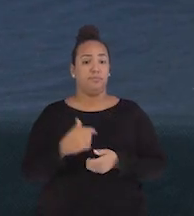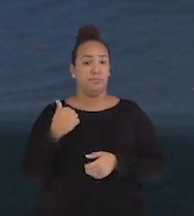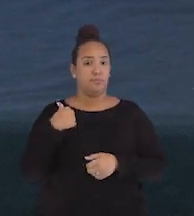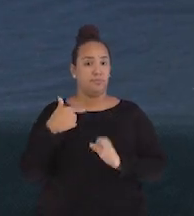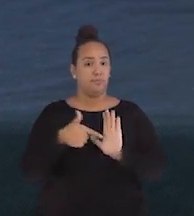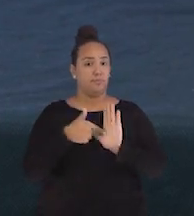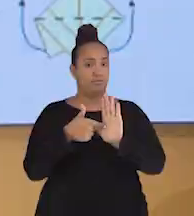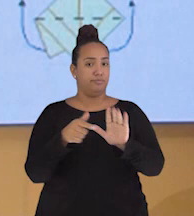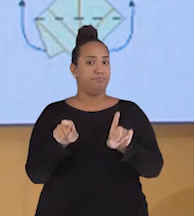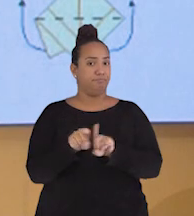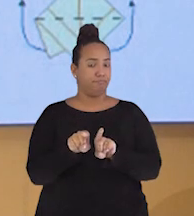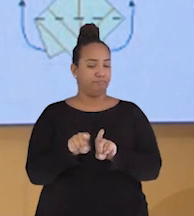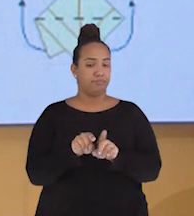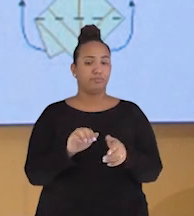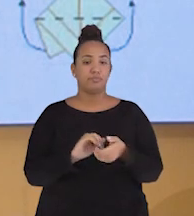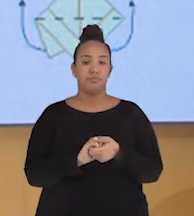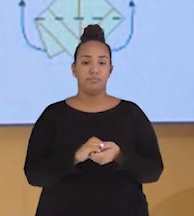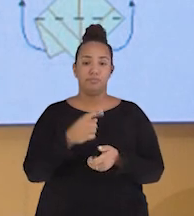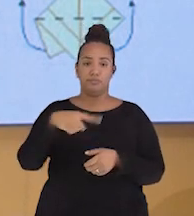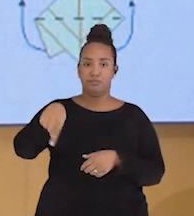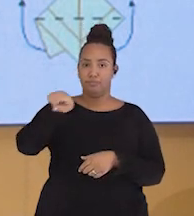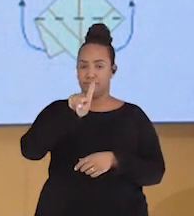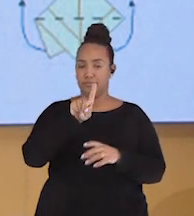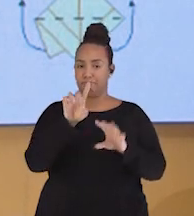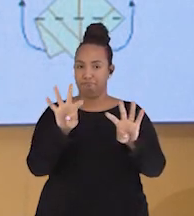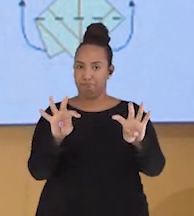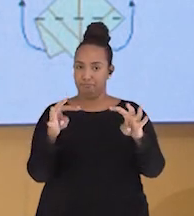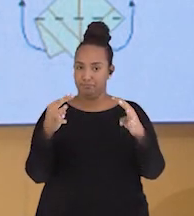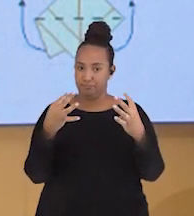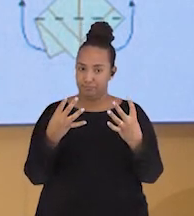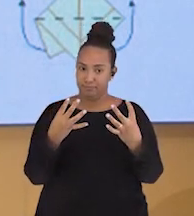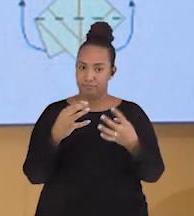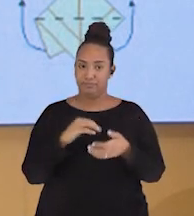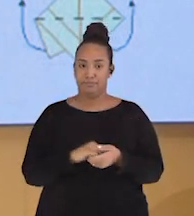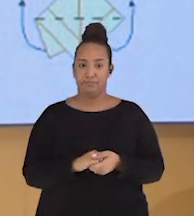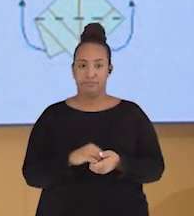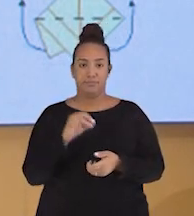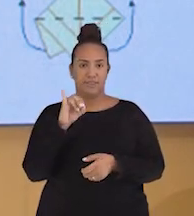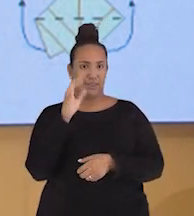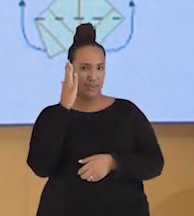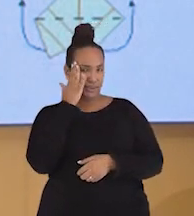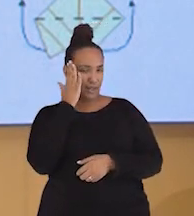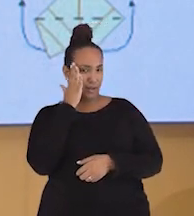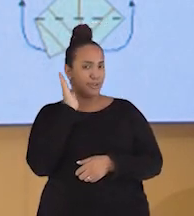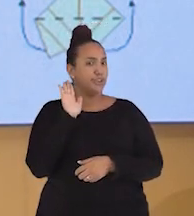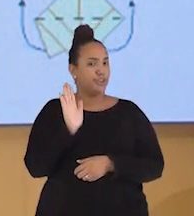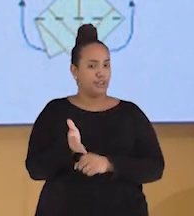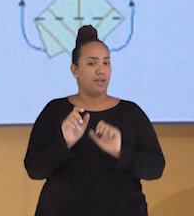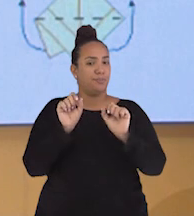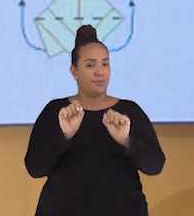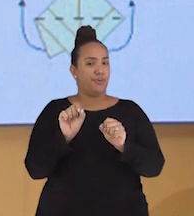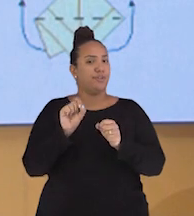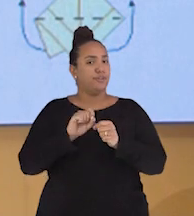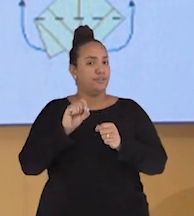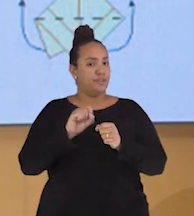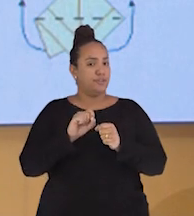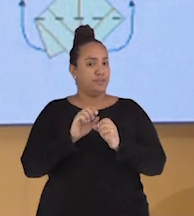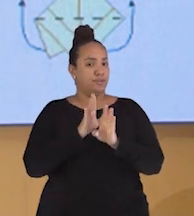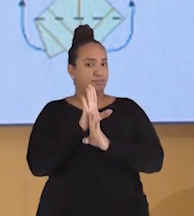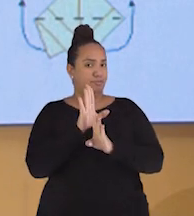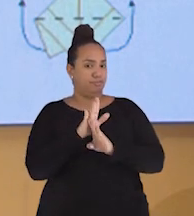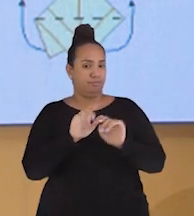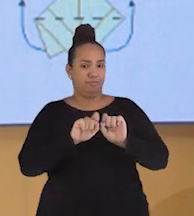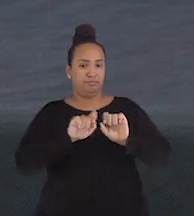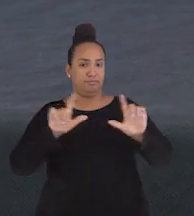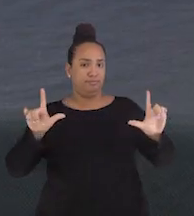passo a passo aqui na folha. Vocês podem me acompanhar. Quem for adiantado, né, já souber fazer um barquinho de papel, pode fazer seguindo essas instruções da